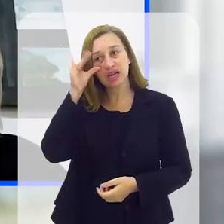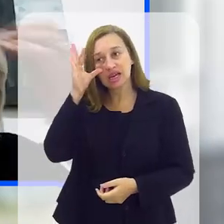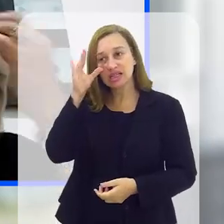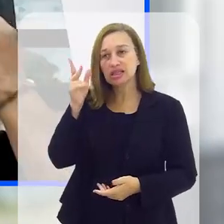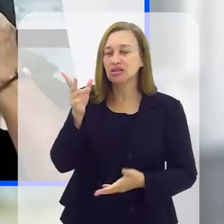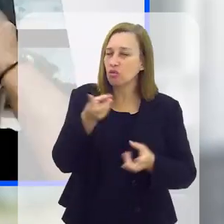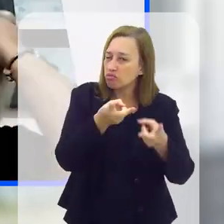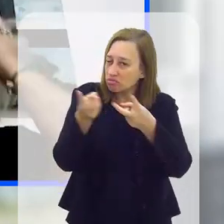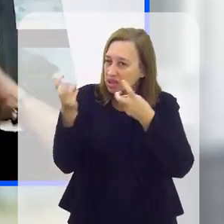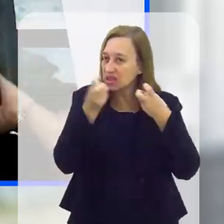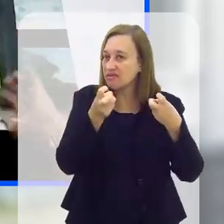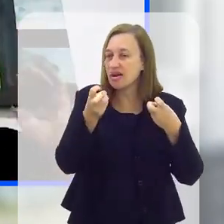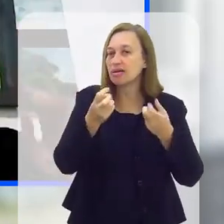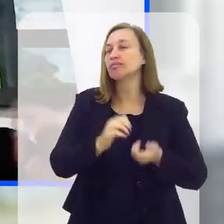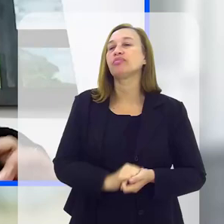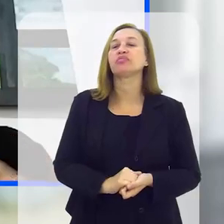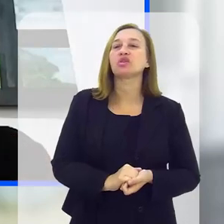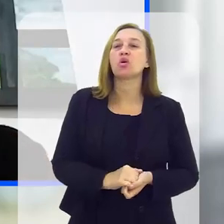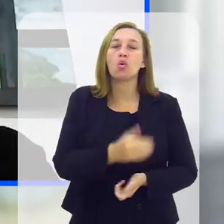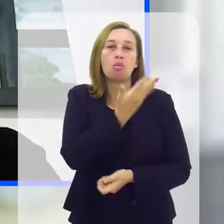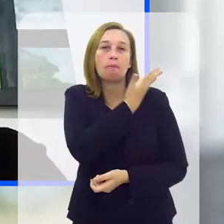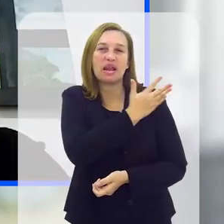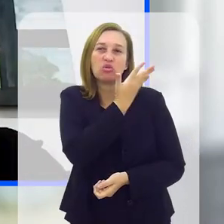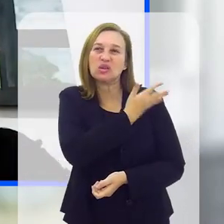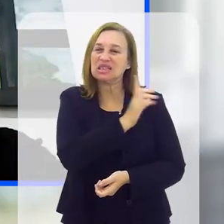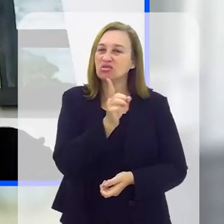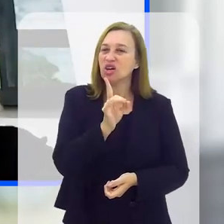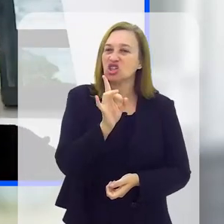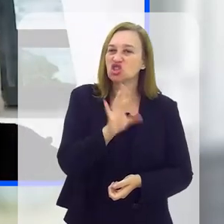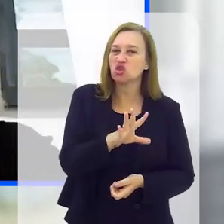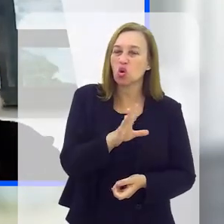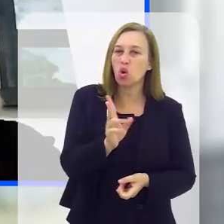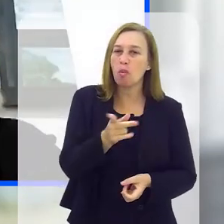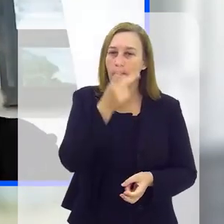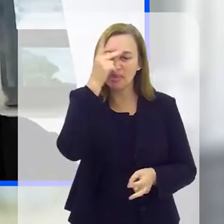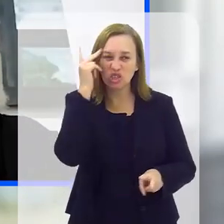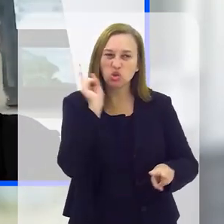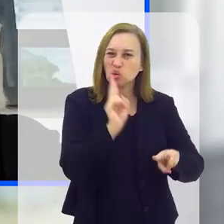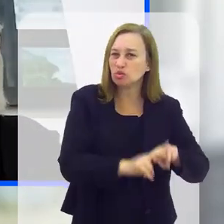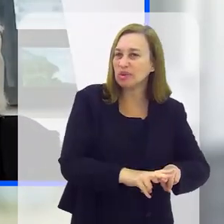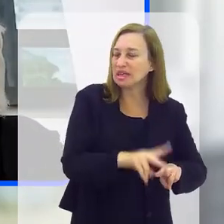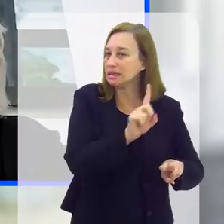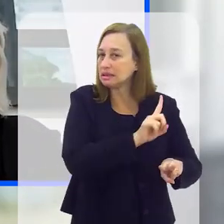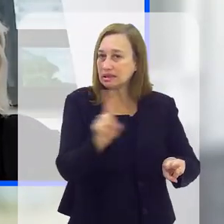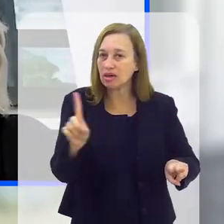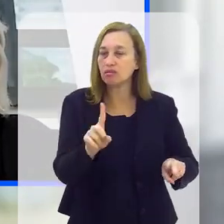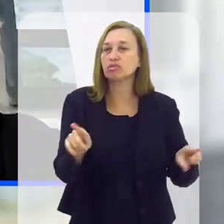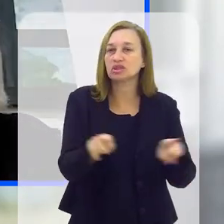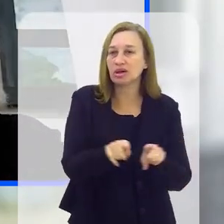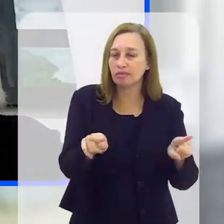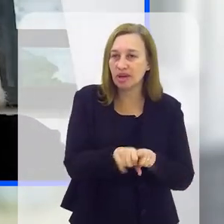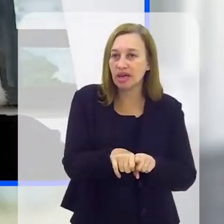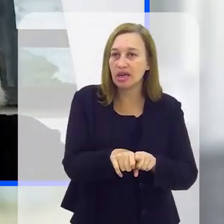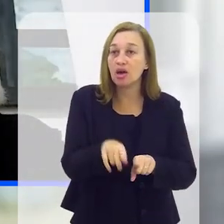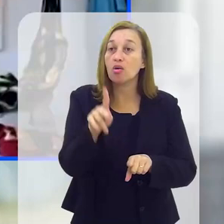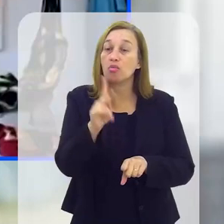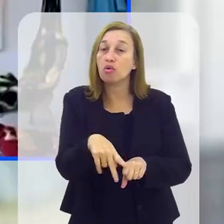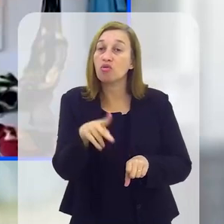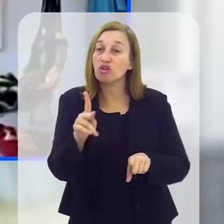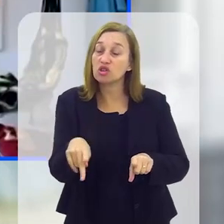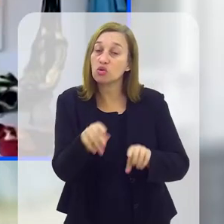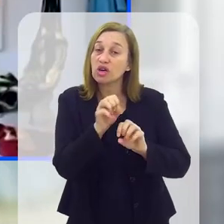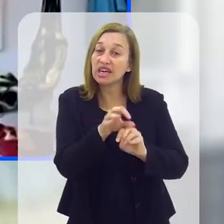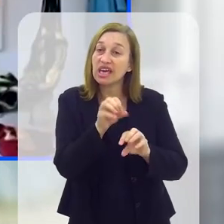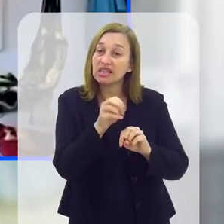Sentei interessante notarmos que o preconceito não é apenas contra os presos, é também contra os educadores dos